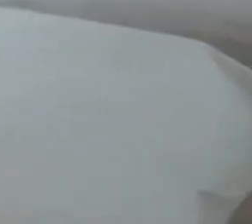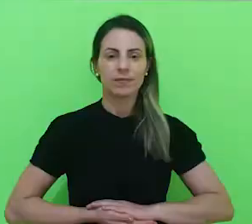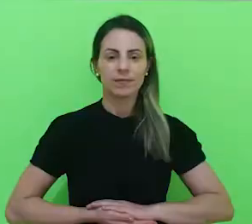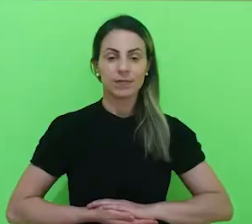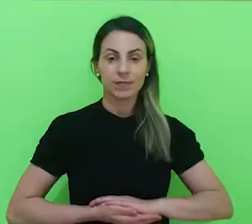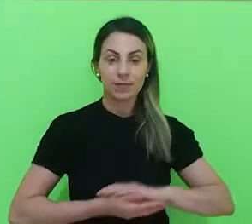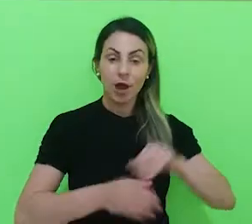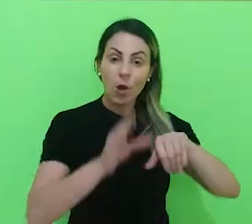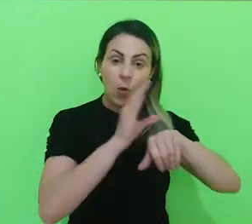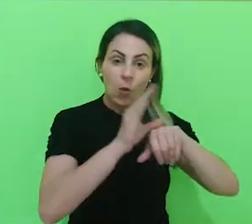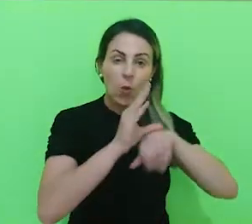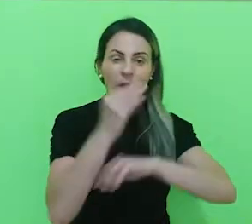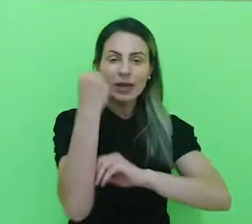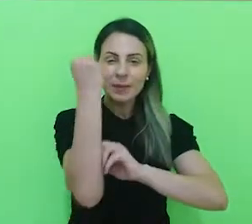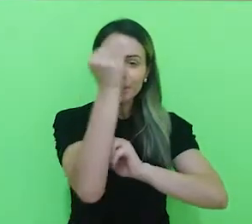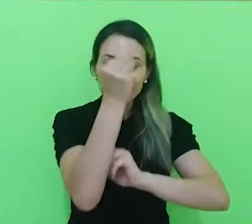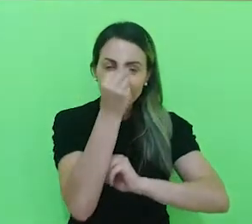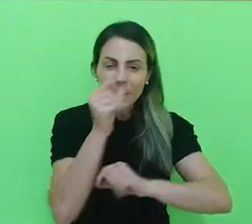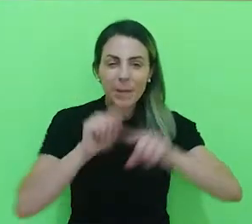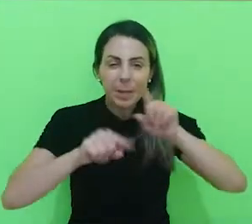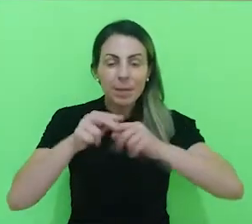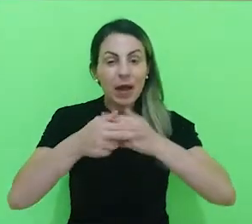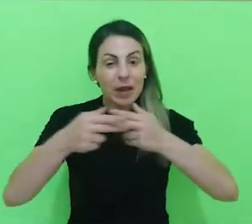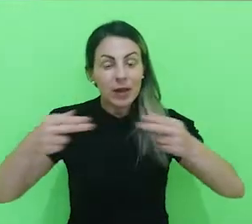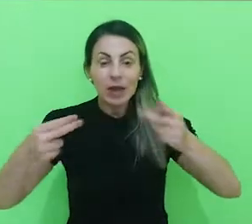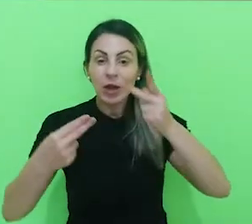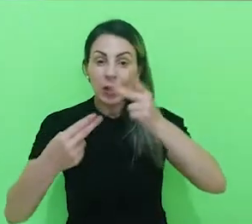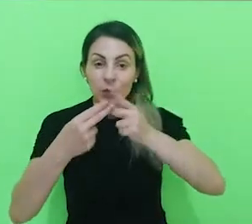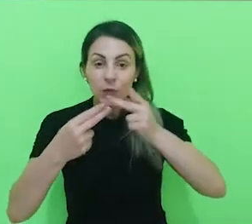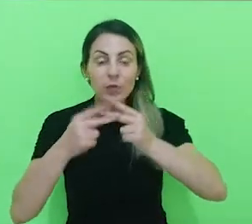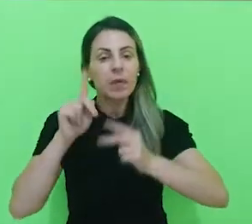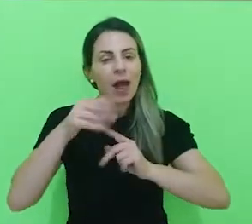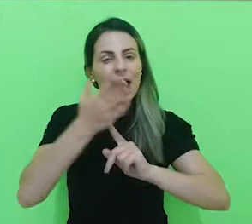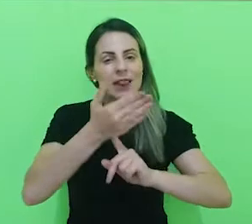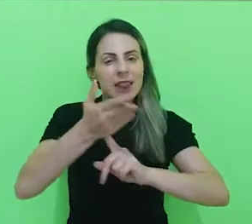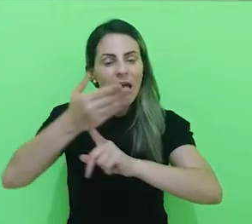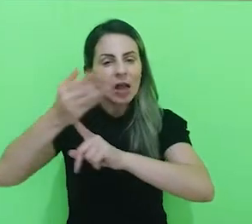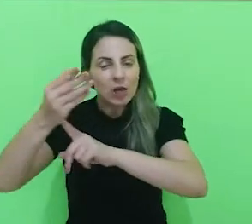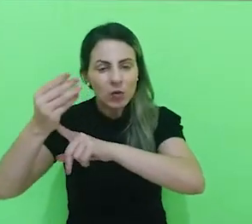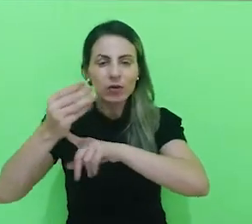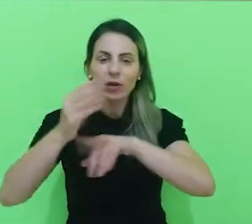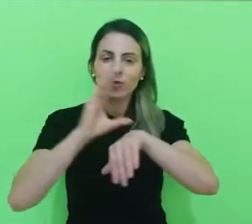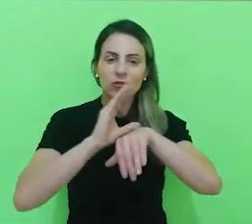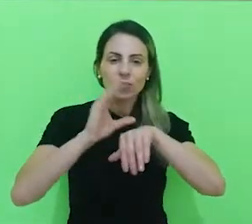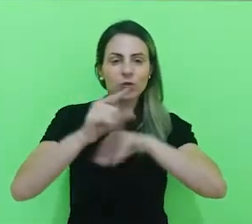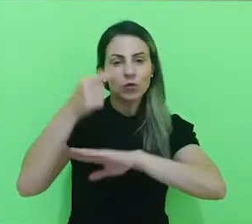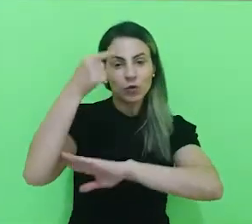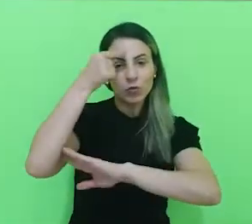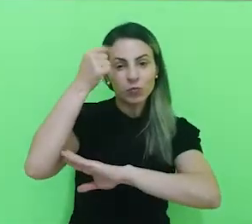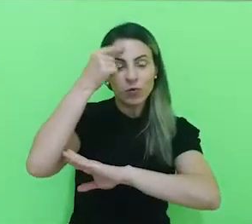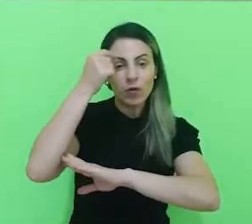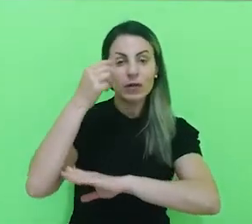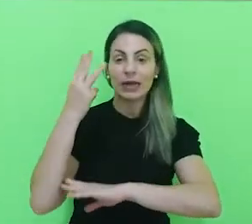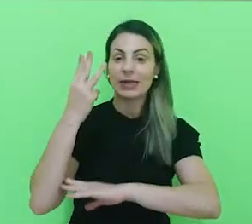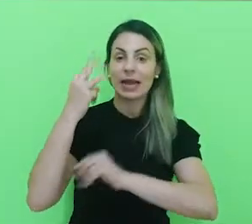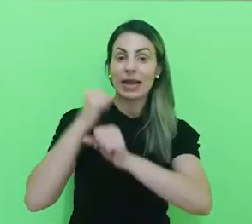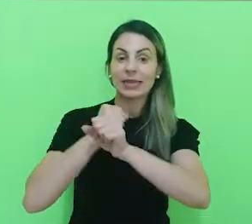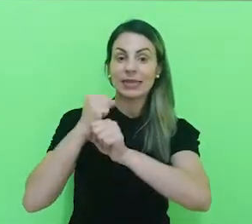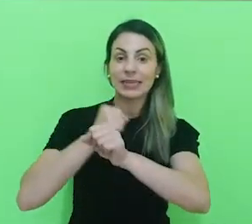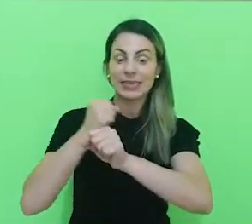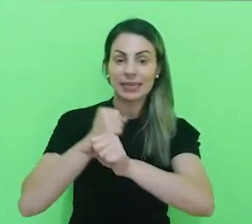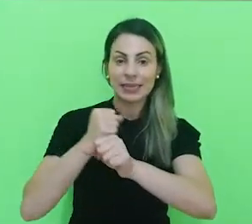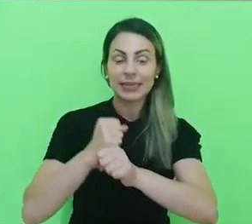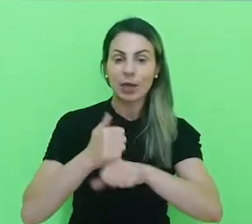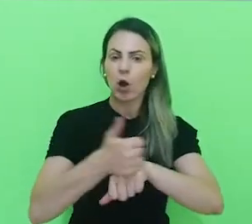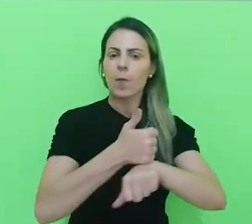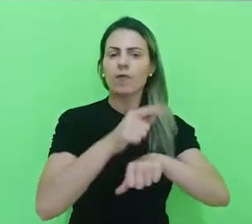O curso de Estética e Cosmética da Unip, ele é um curso tecnológico de ensino superior, com um período de três anos, no qual